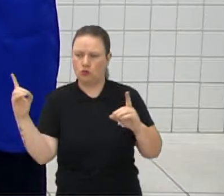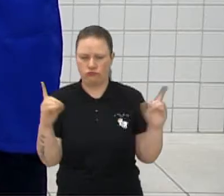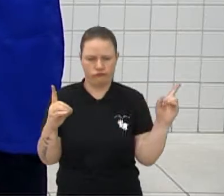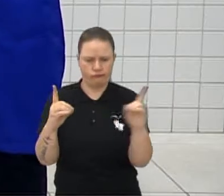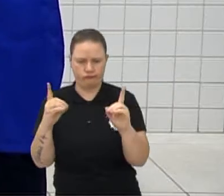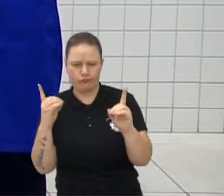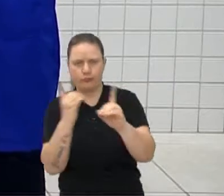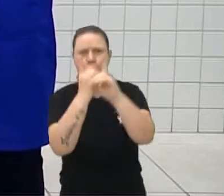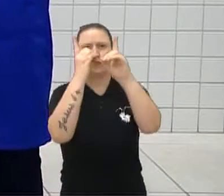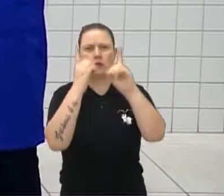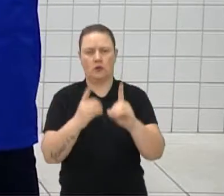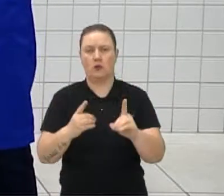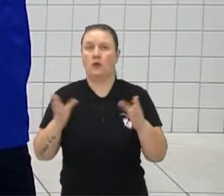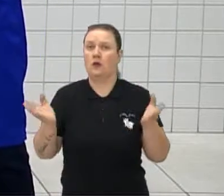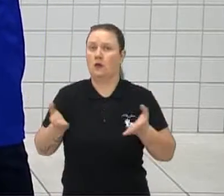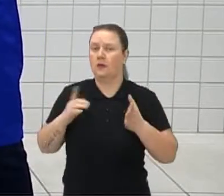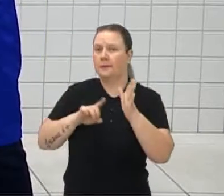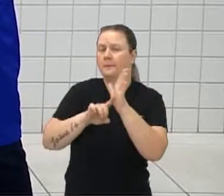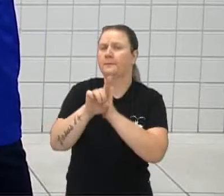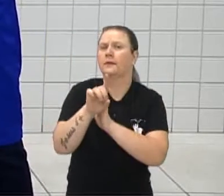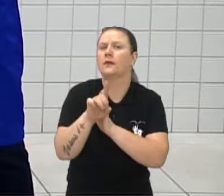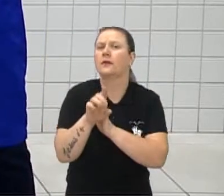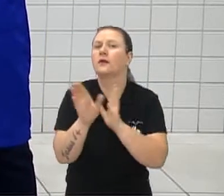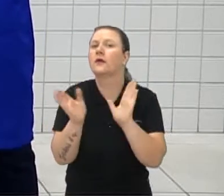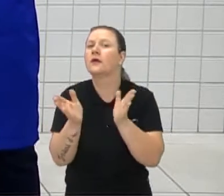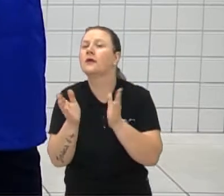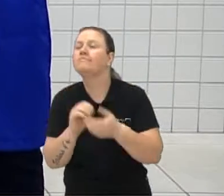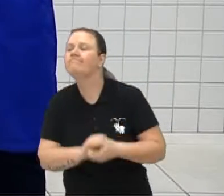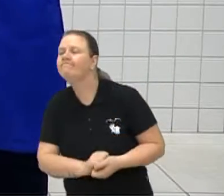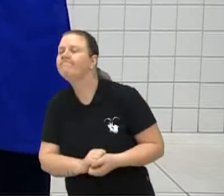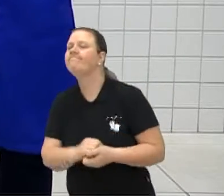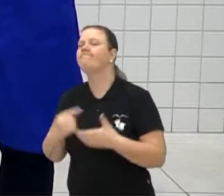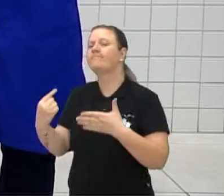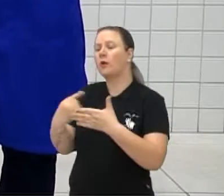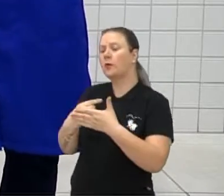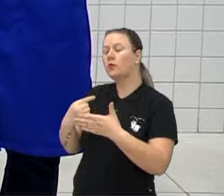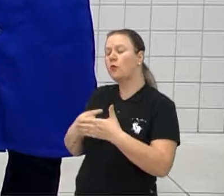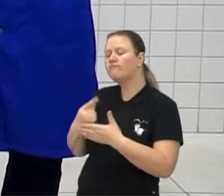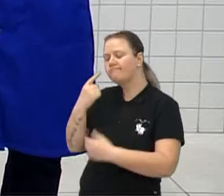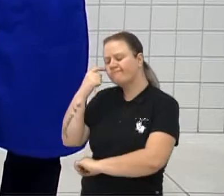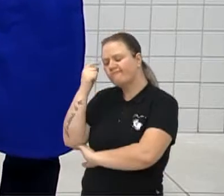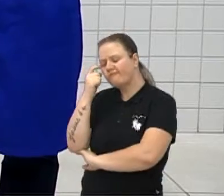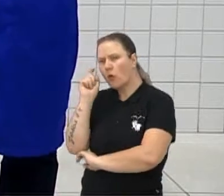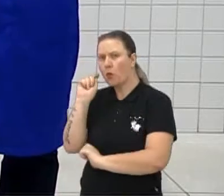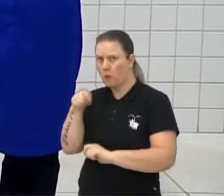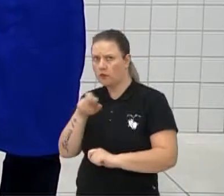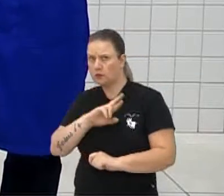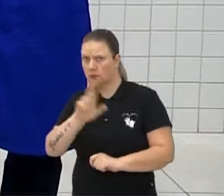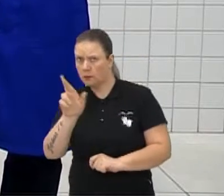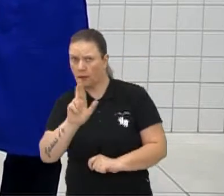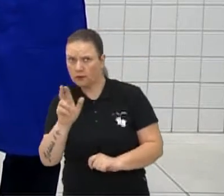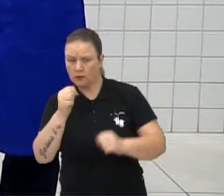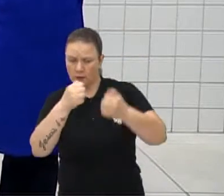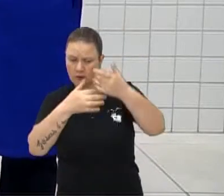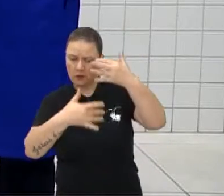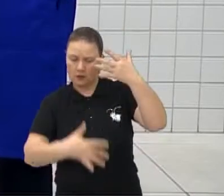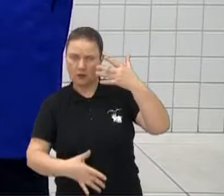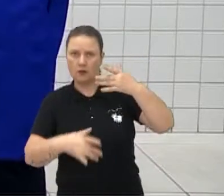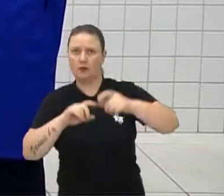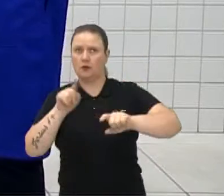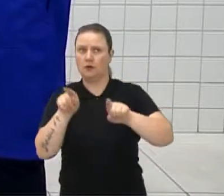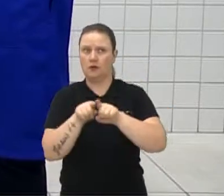E agora eu tenho uma pergunta, uma pergunta que você pode até responder aqui pelo chat, tá?